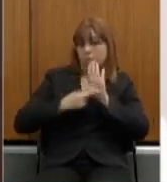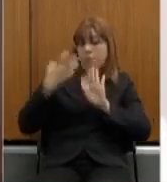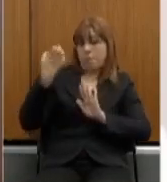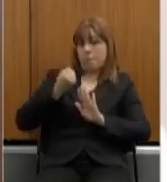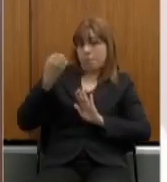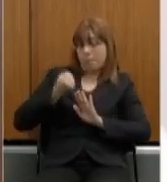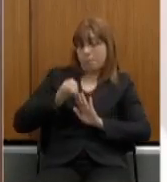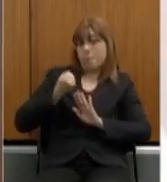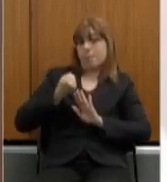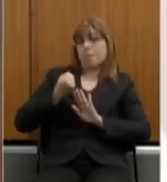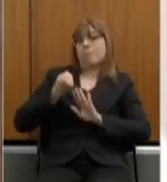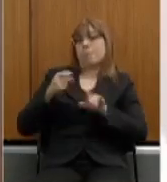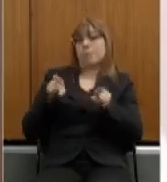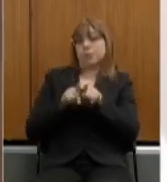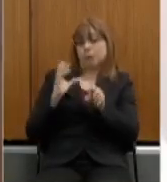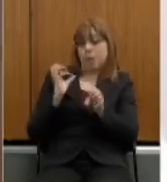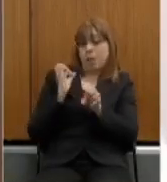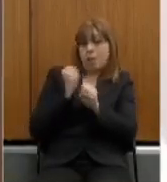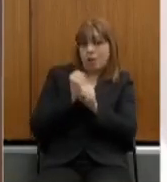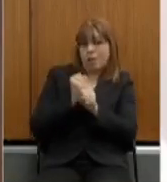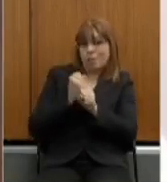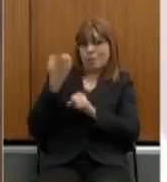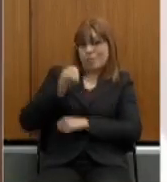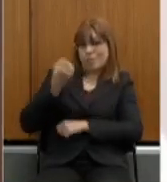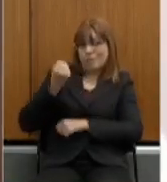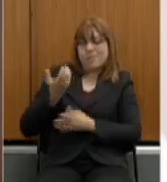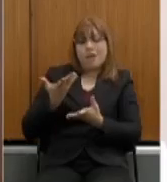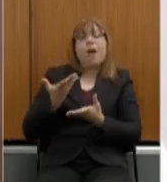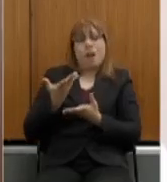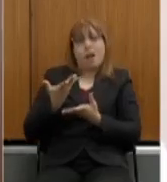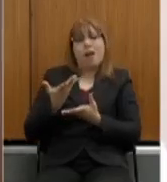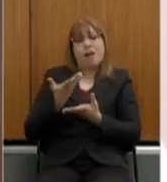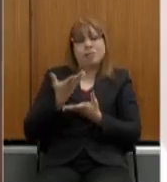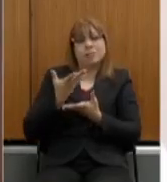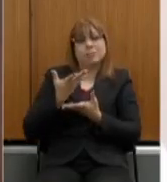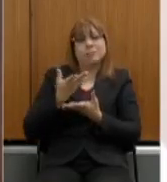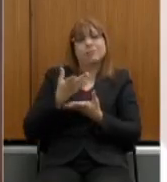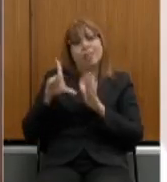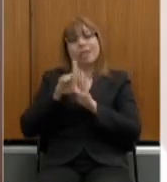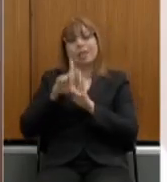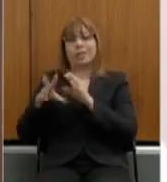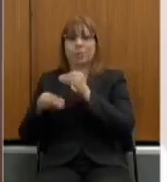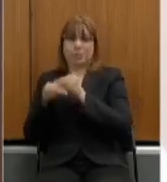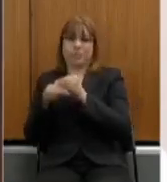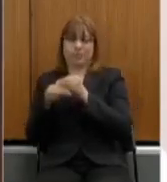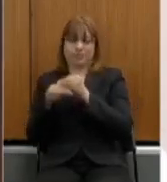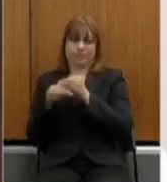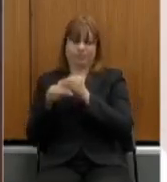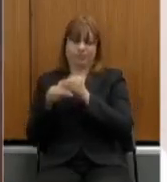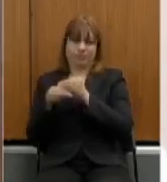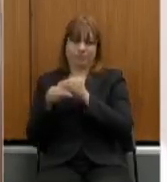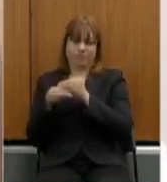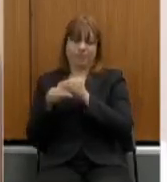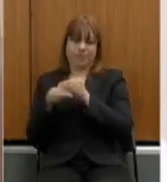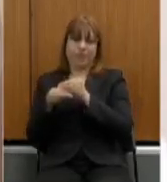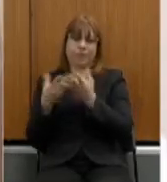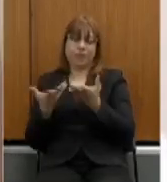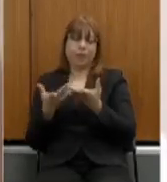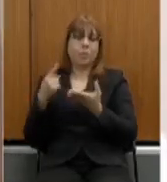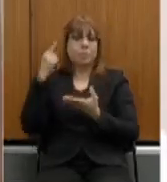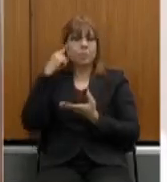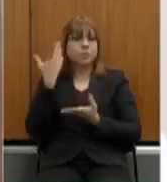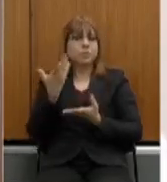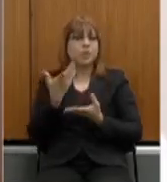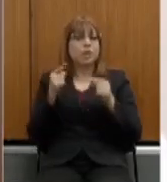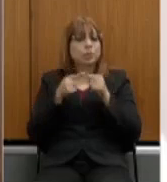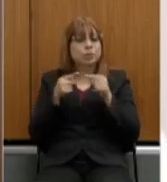benefício e de cálculo de benefício iam para a lei complementar. A gente manteve a possibilidade de lei